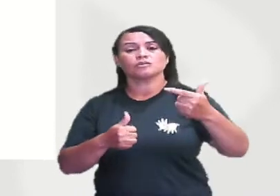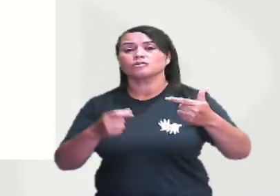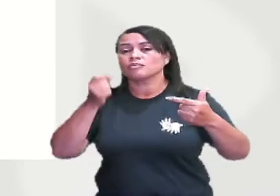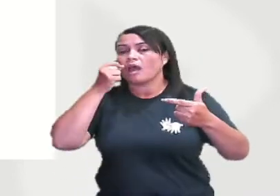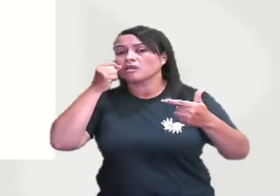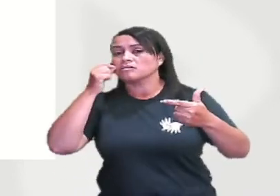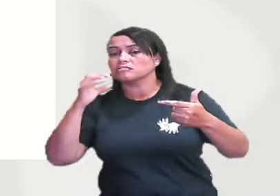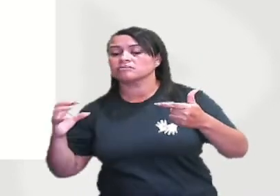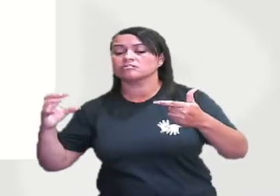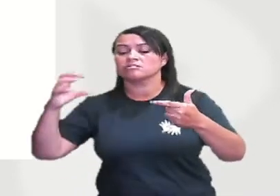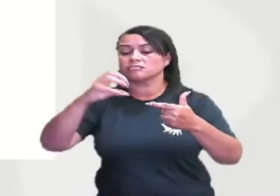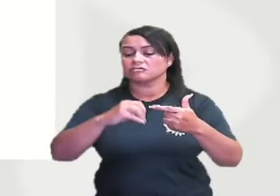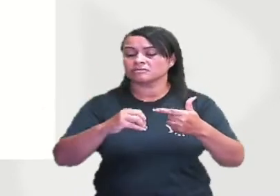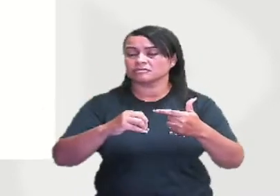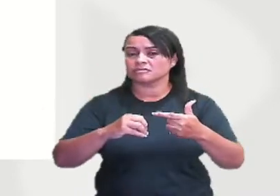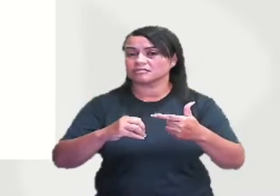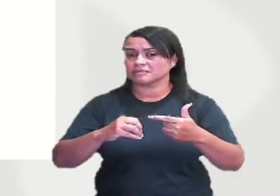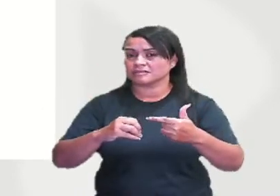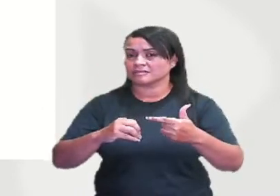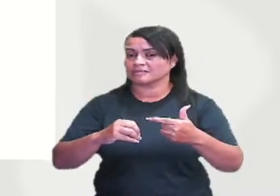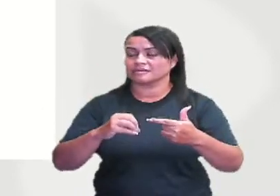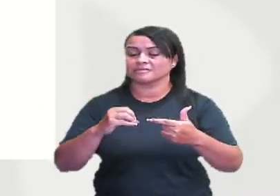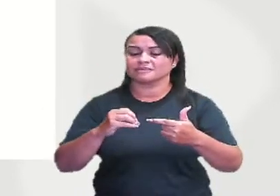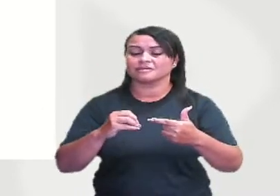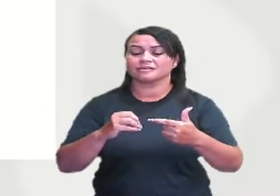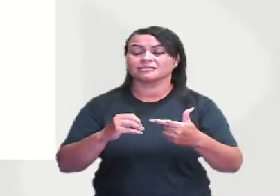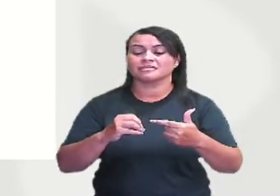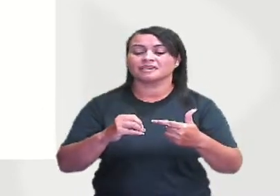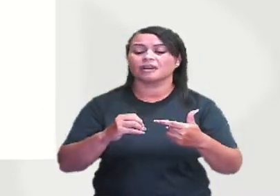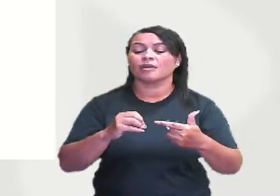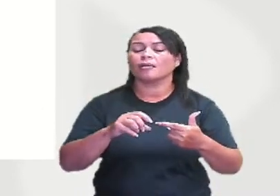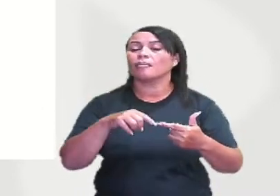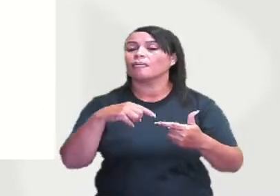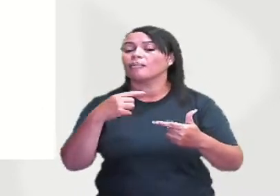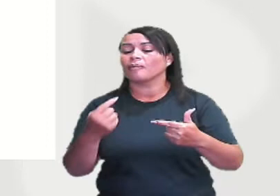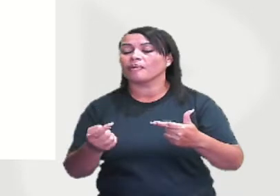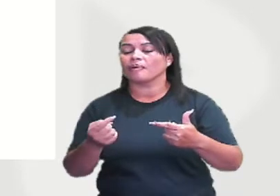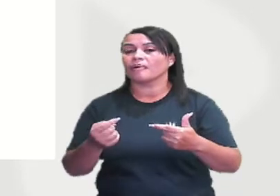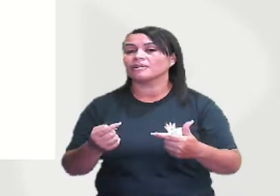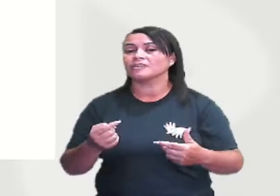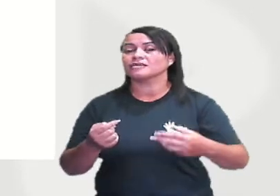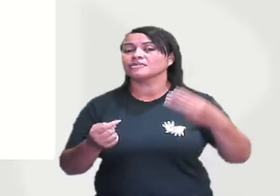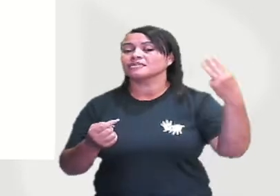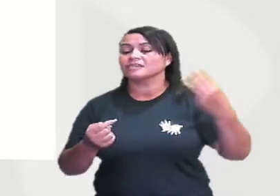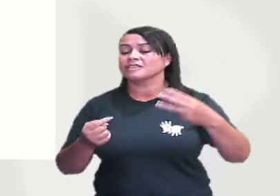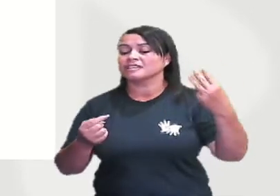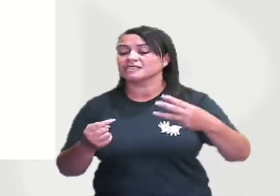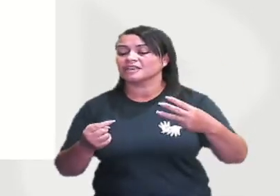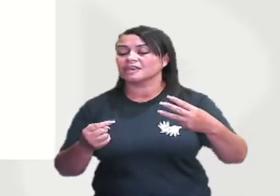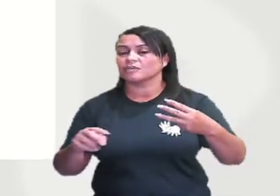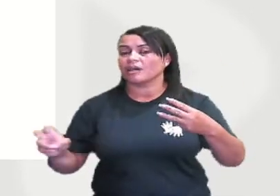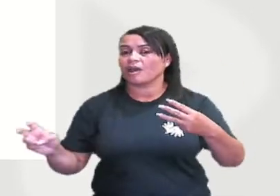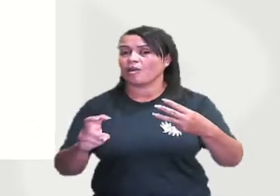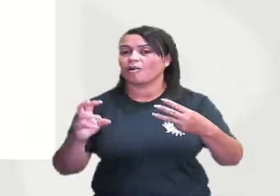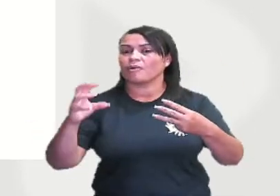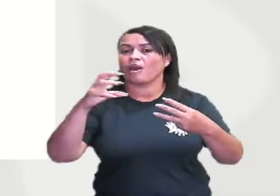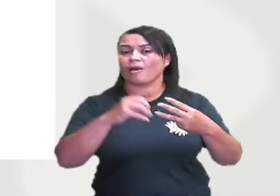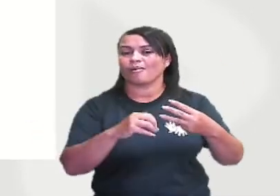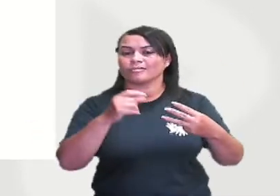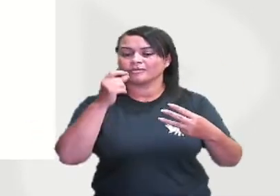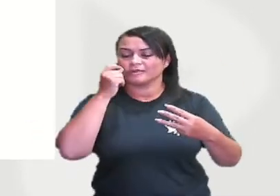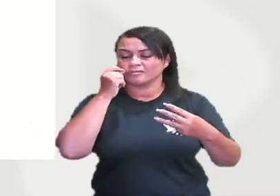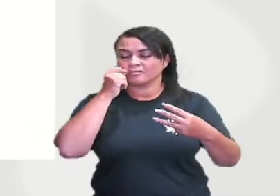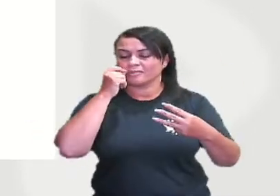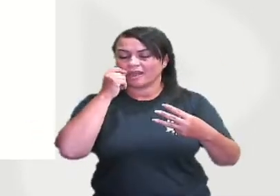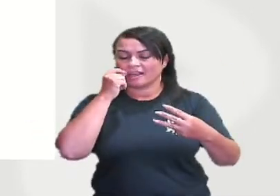gafanhoto e o ratinho é consumidor secundário, depois a cobra vai se alimentar do ratinho e essa cobra é um